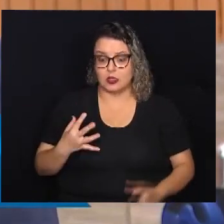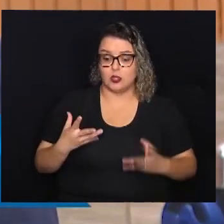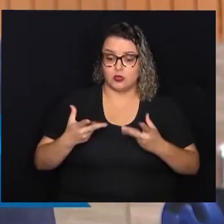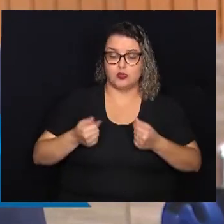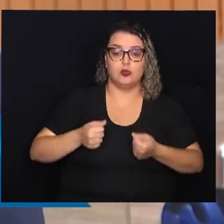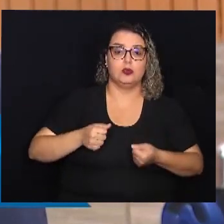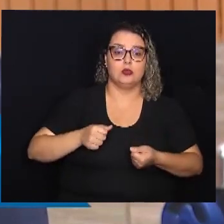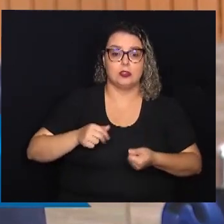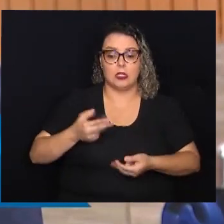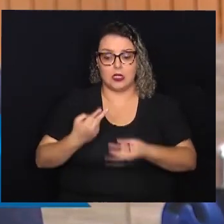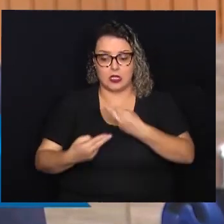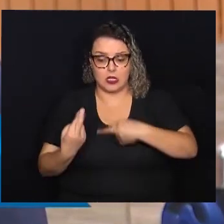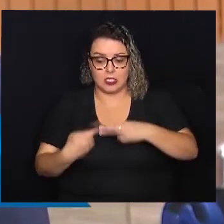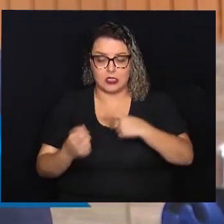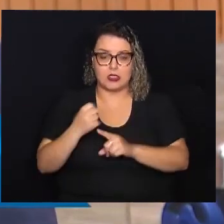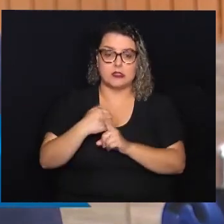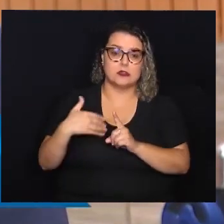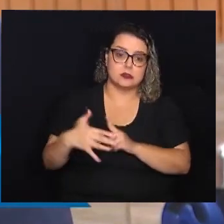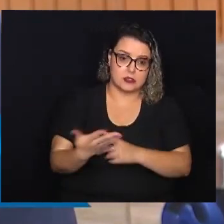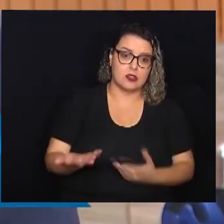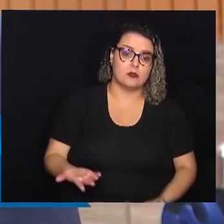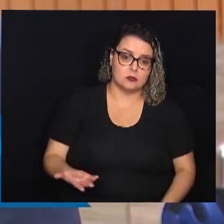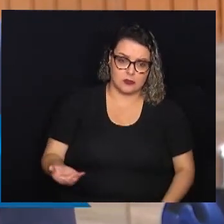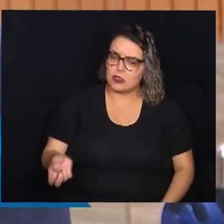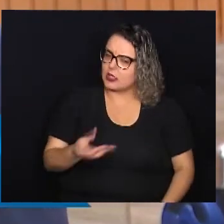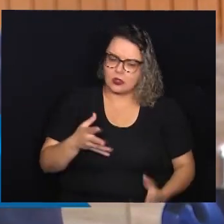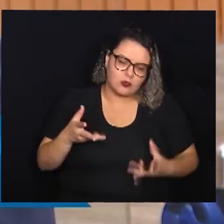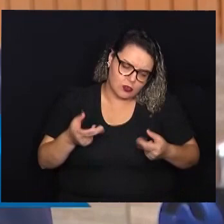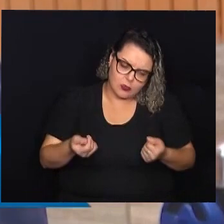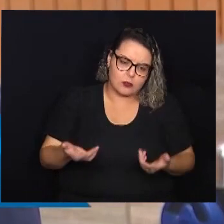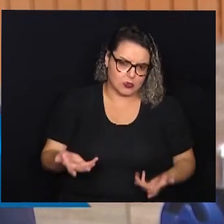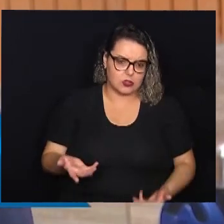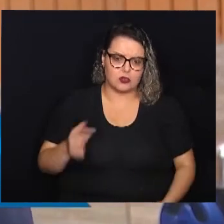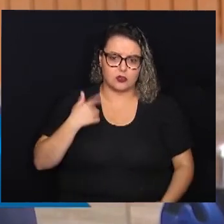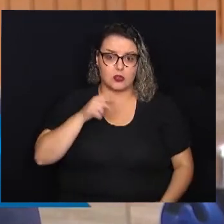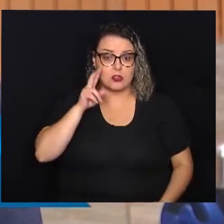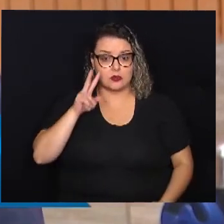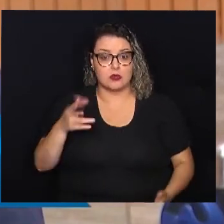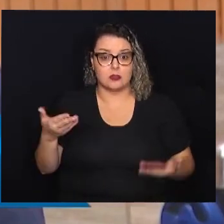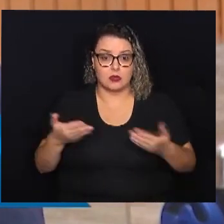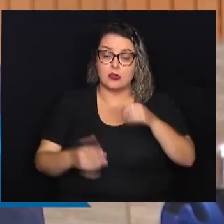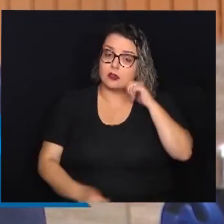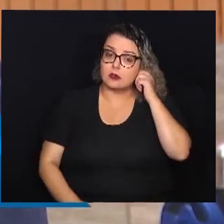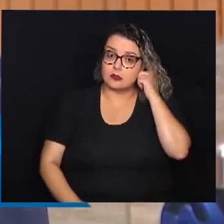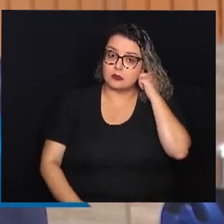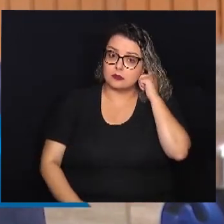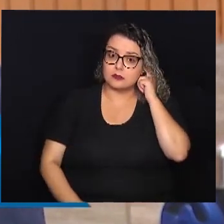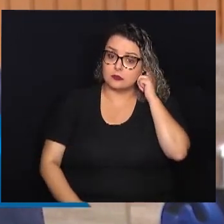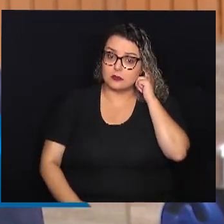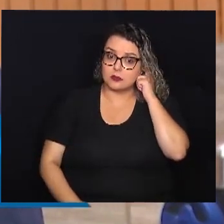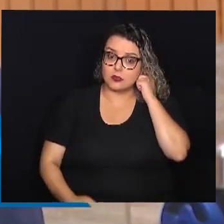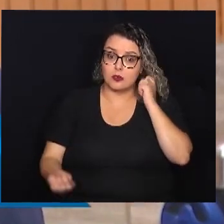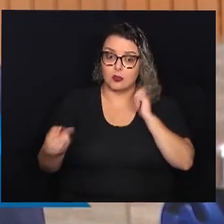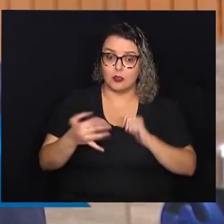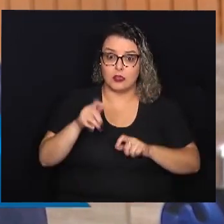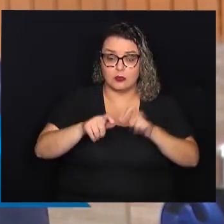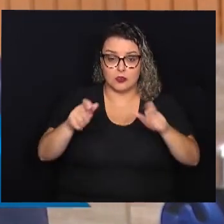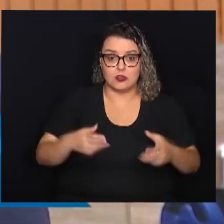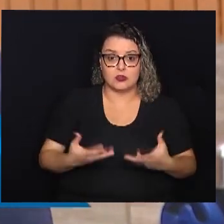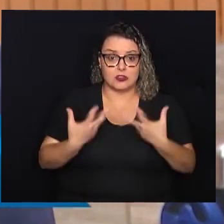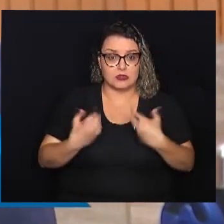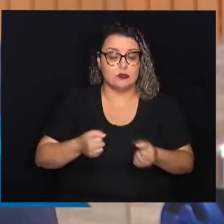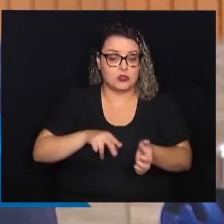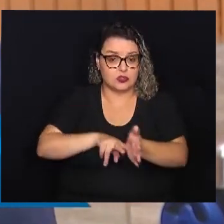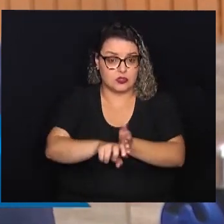conhecimento, mas toda a relação social. E é uma questão nova para todo mundo. Nós estamos vendo agora o tanto de